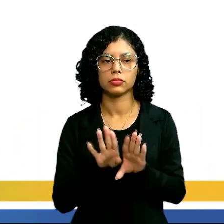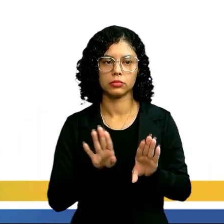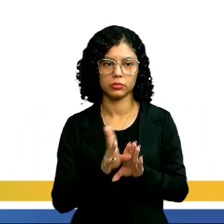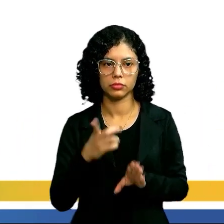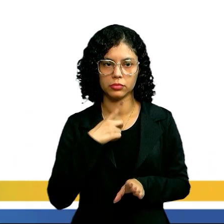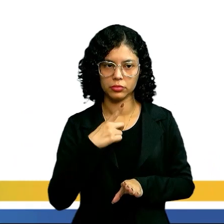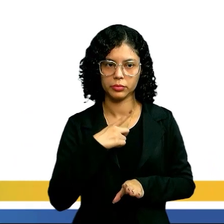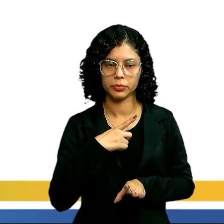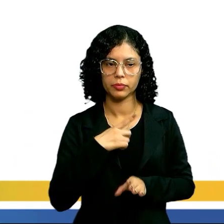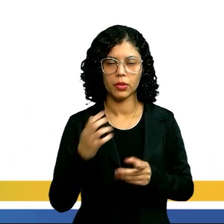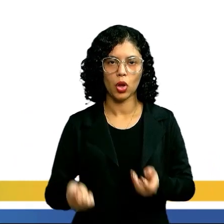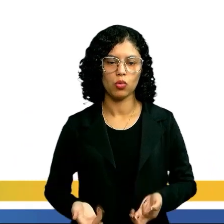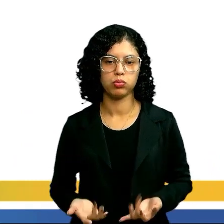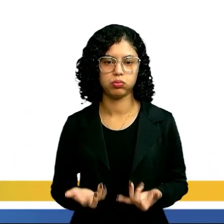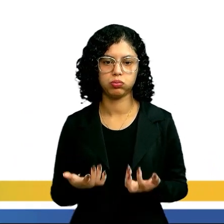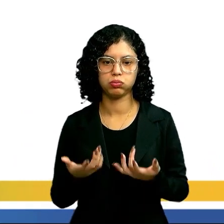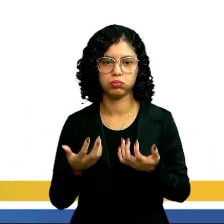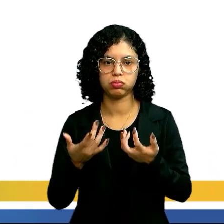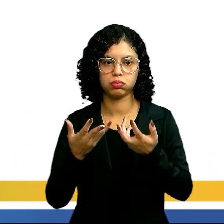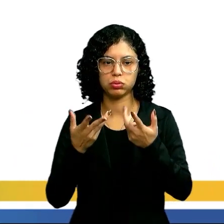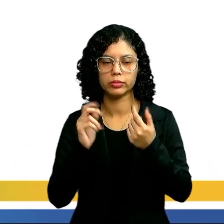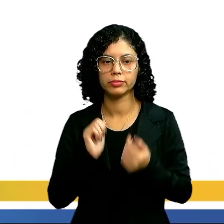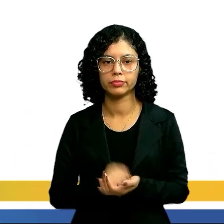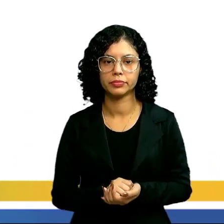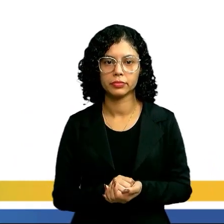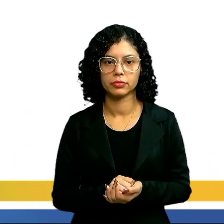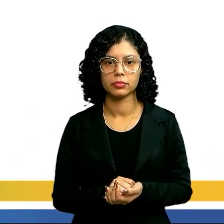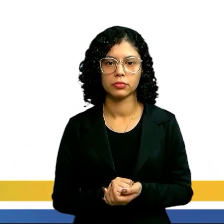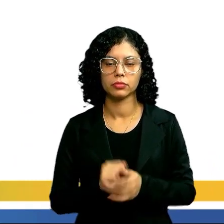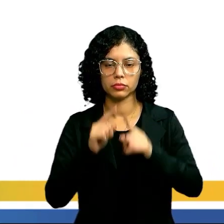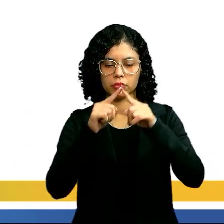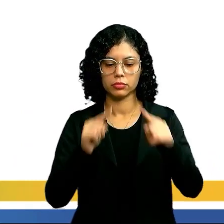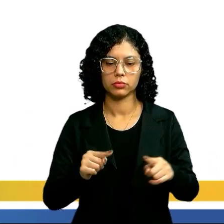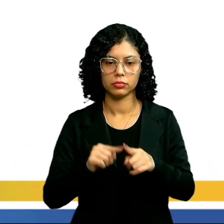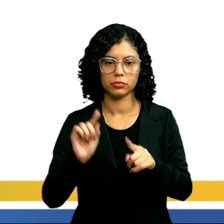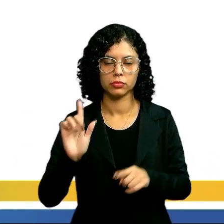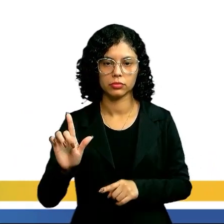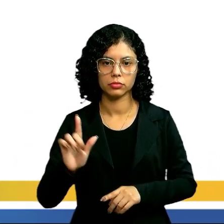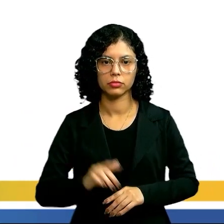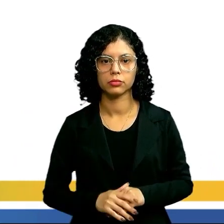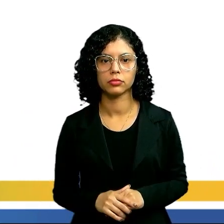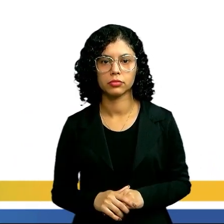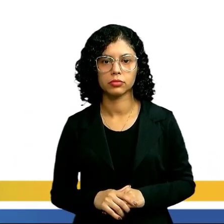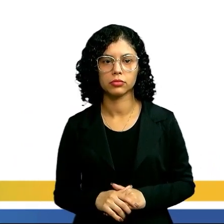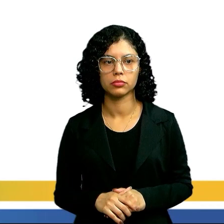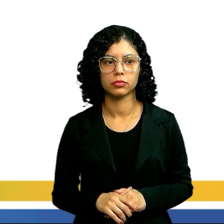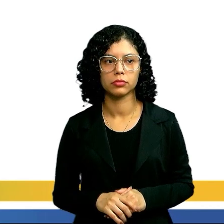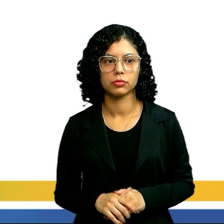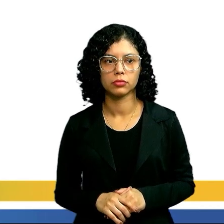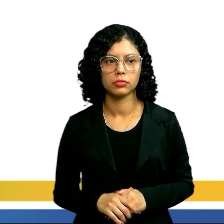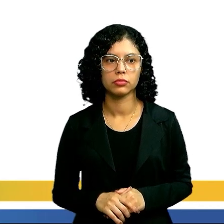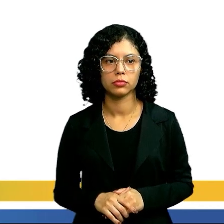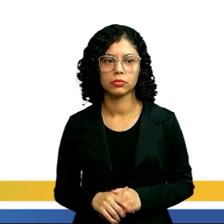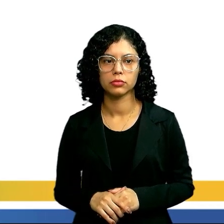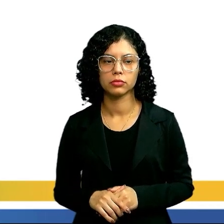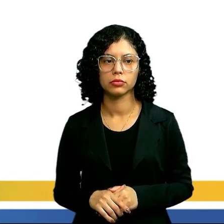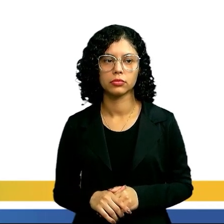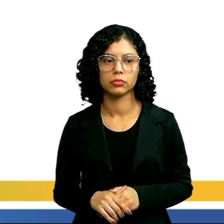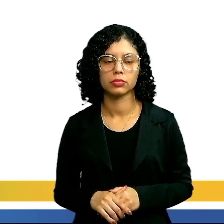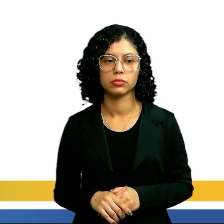aquecidos. A variação do comprimento, ΔL,